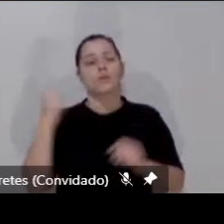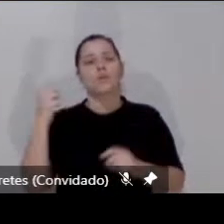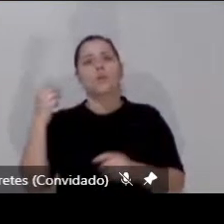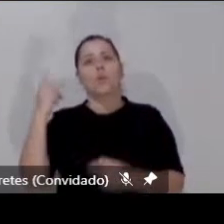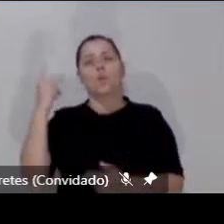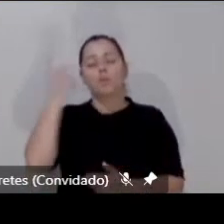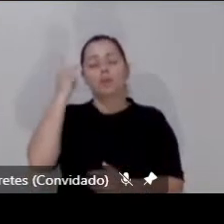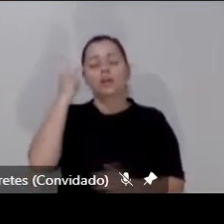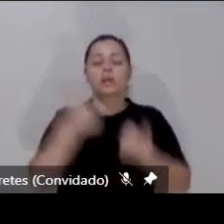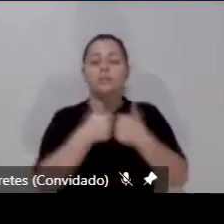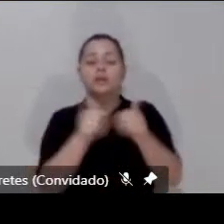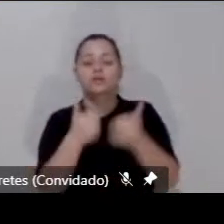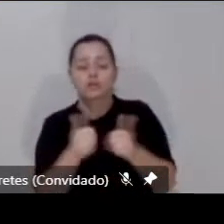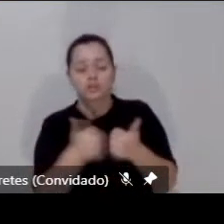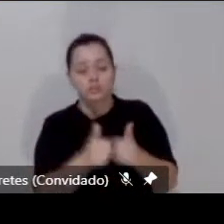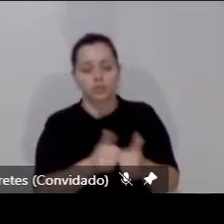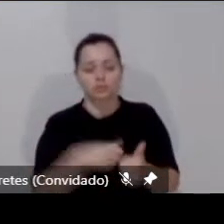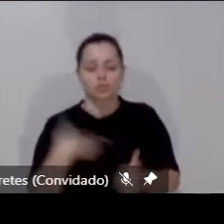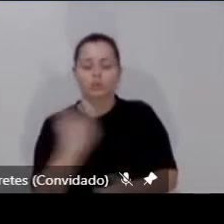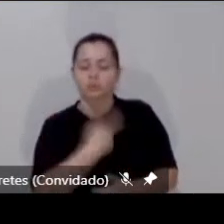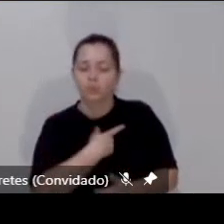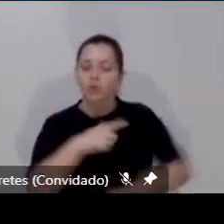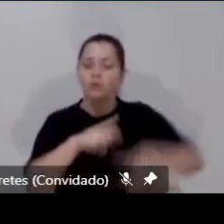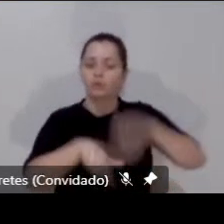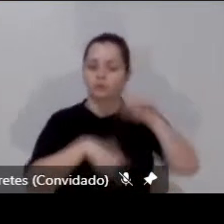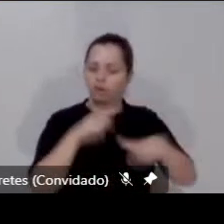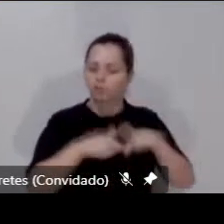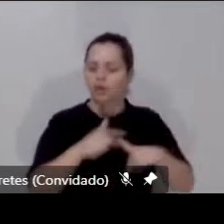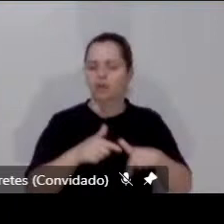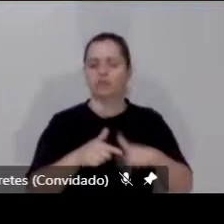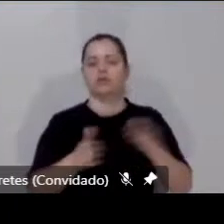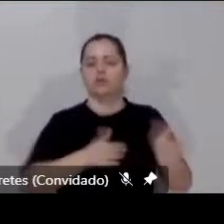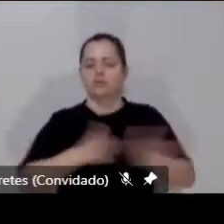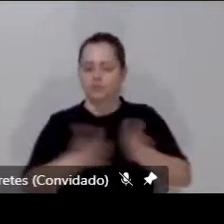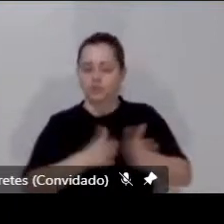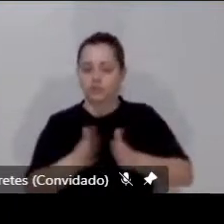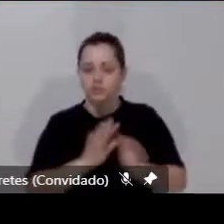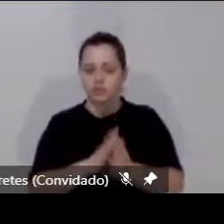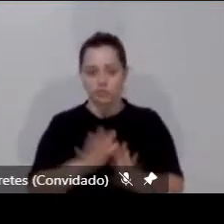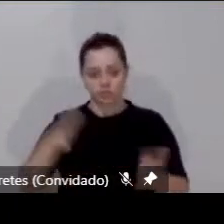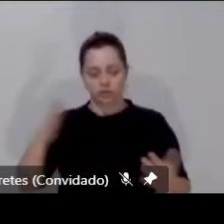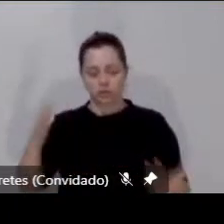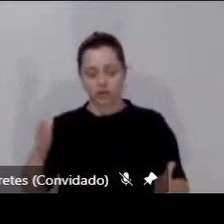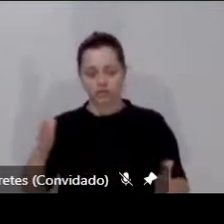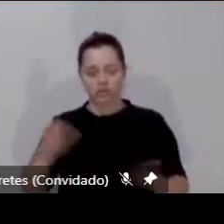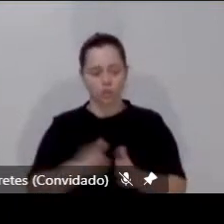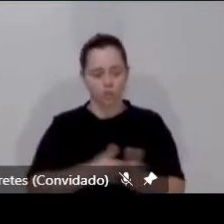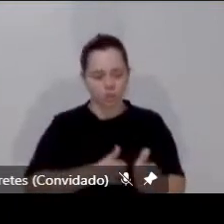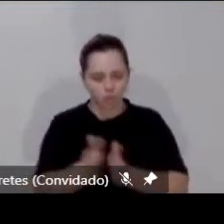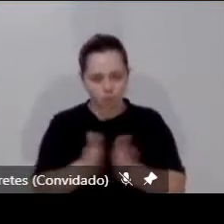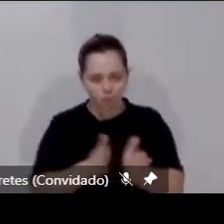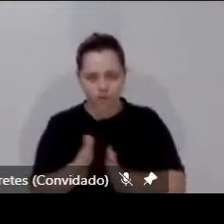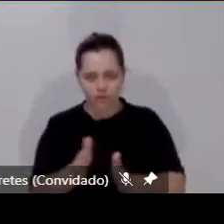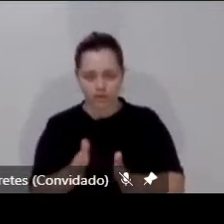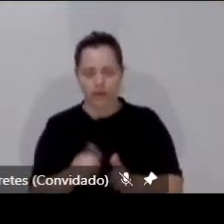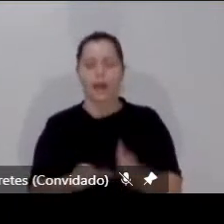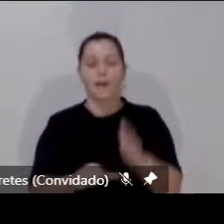transporte. A gente trabalha no sentido dos grandes fluxos, da prioridade